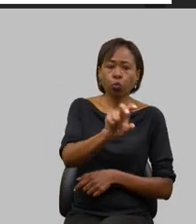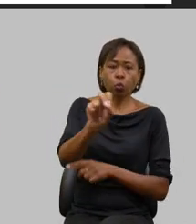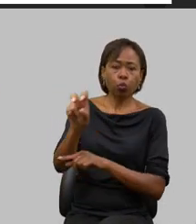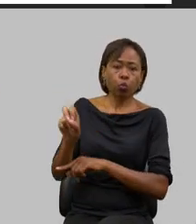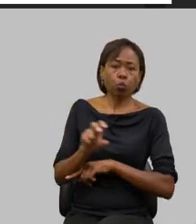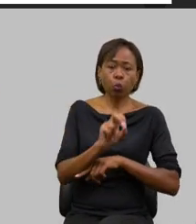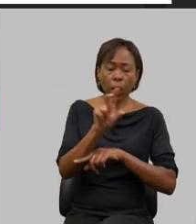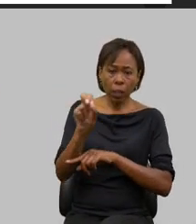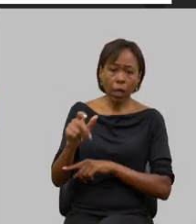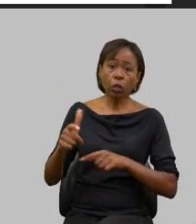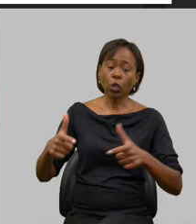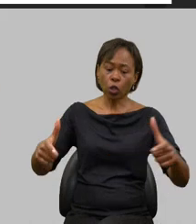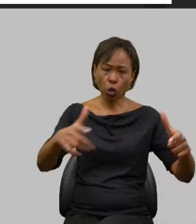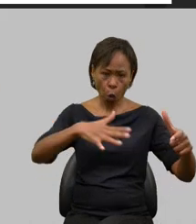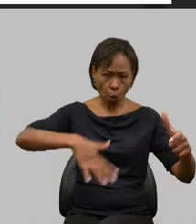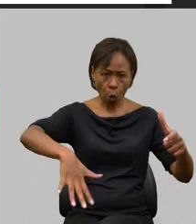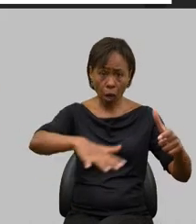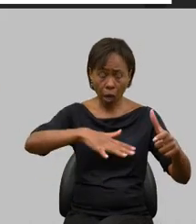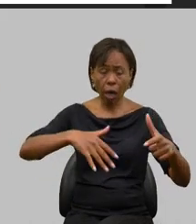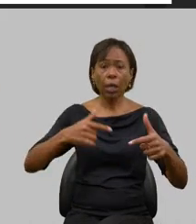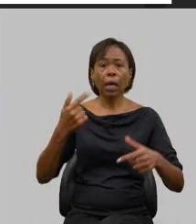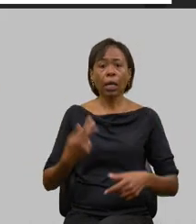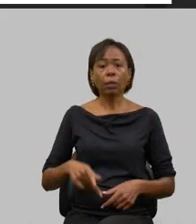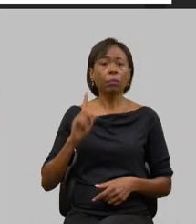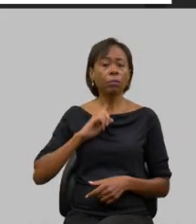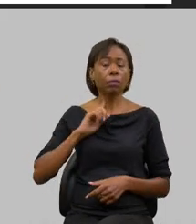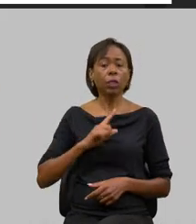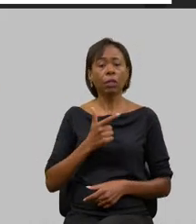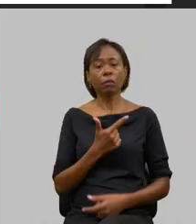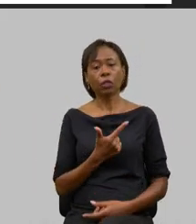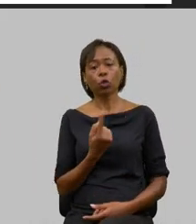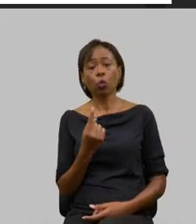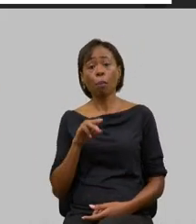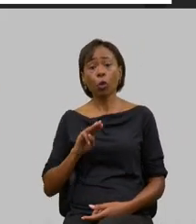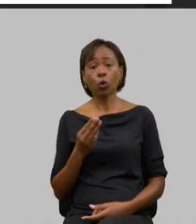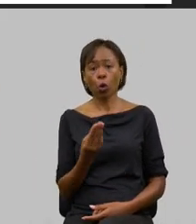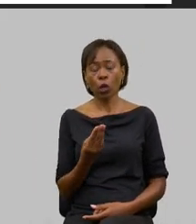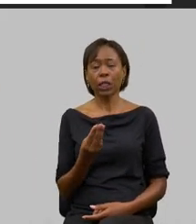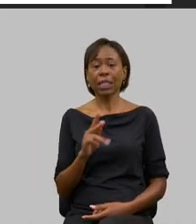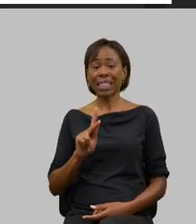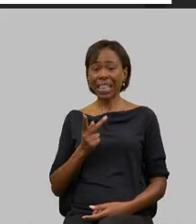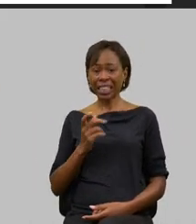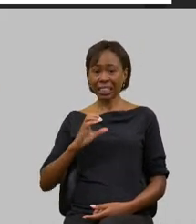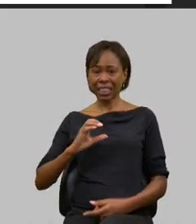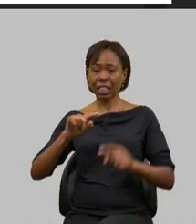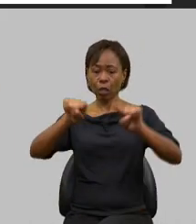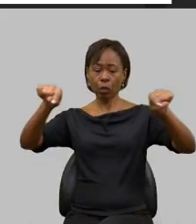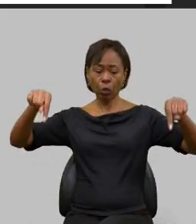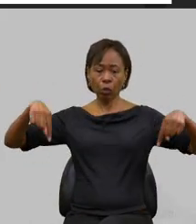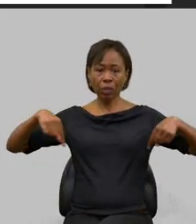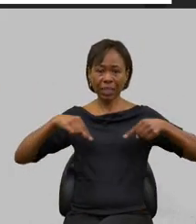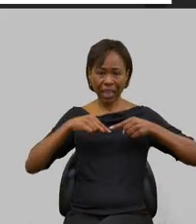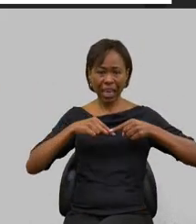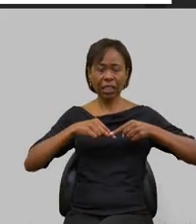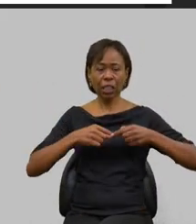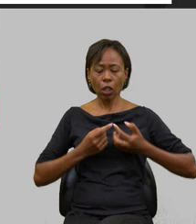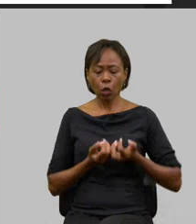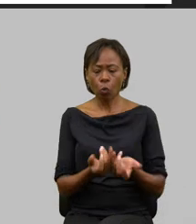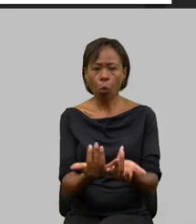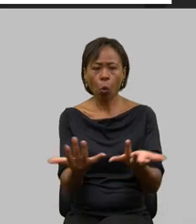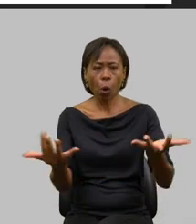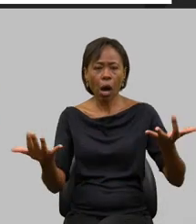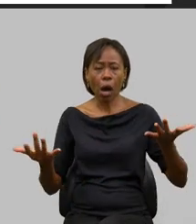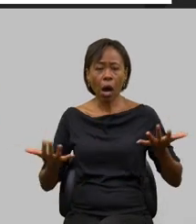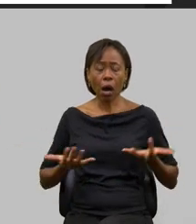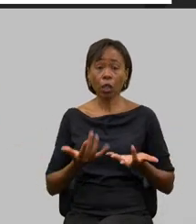nós sabemos que Minas Gerais tem 21 milhões de hectares de pastagens degradadas é o grande desafio